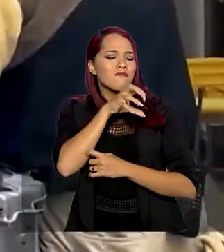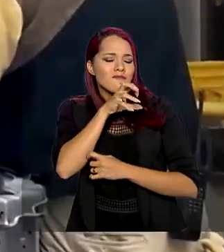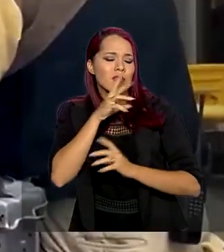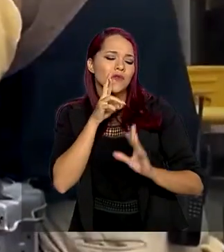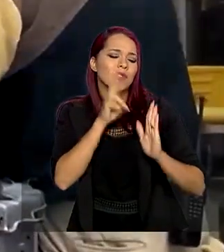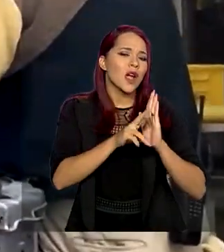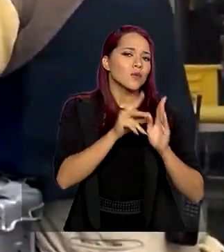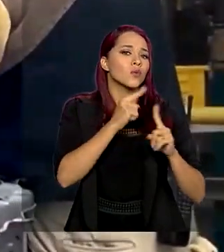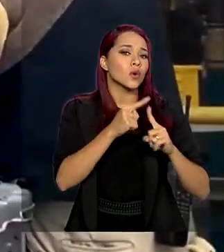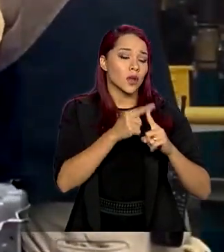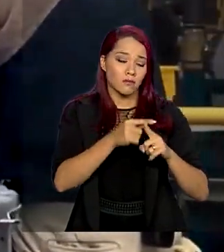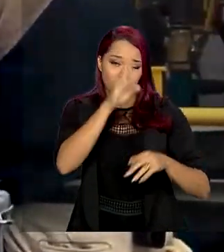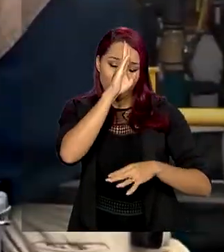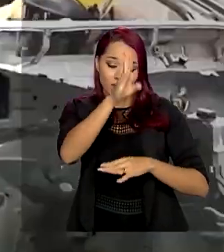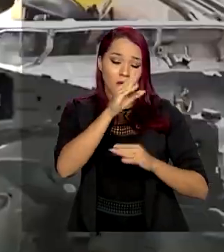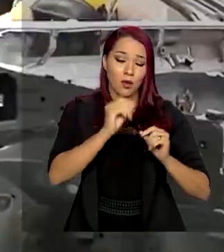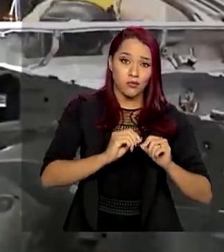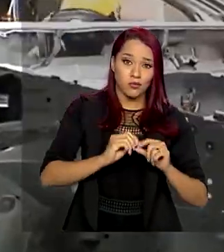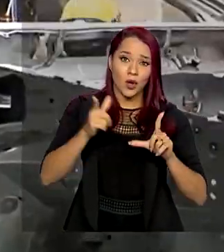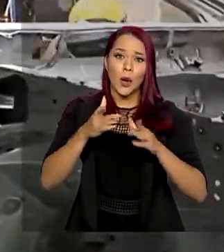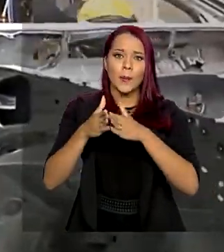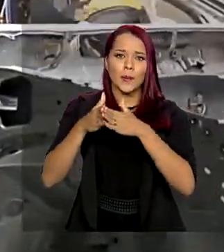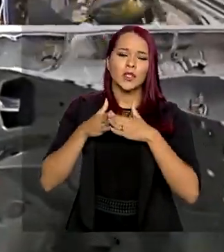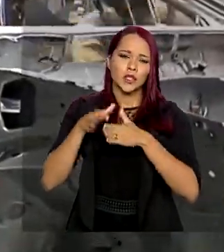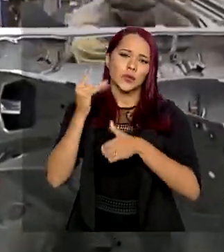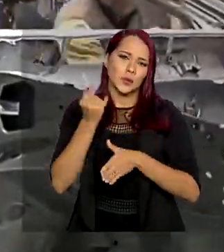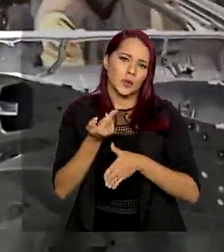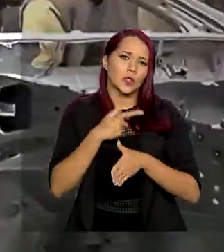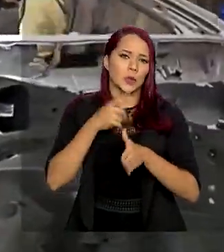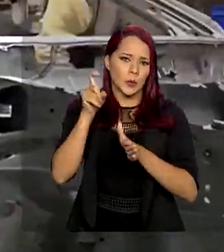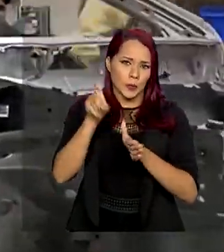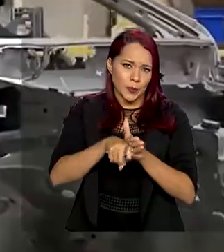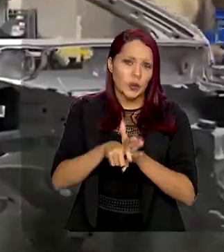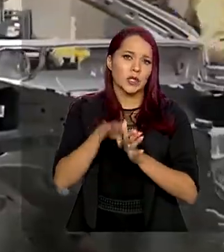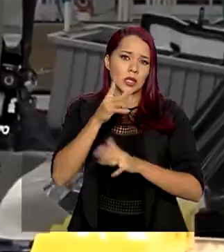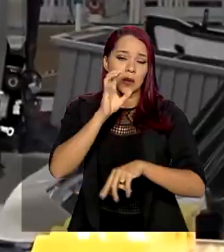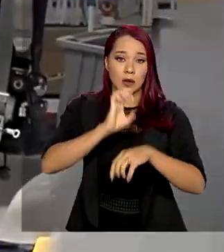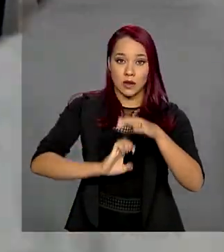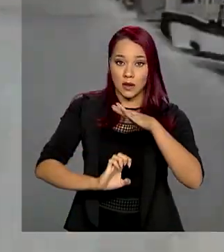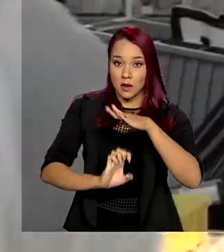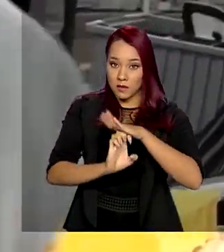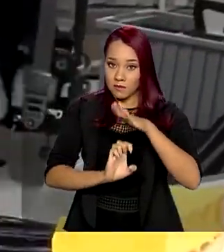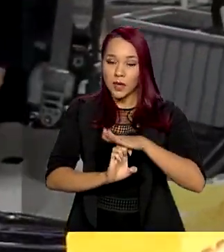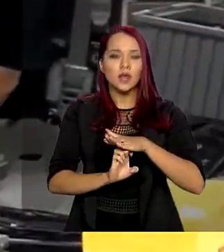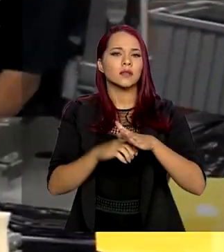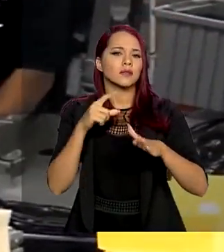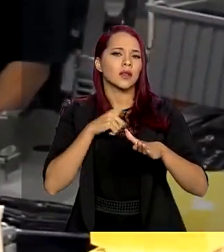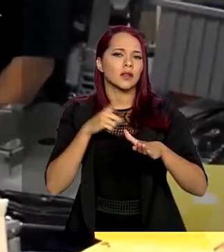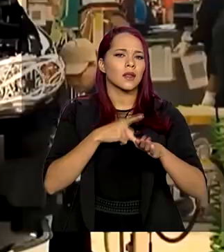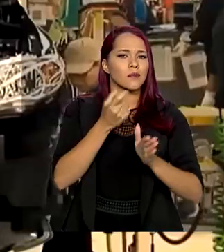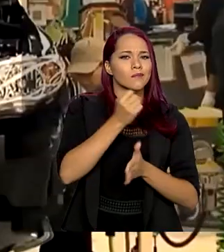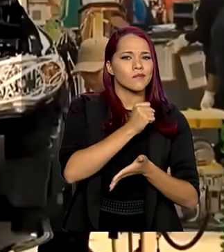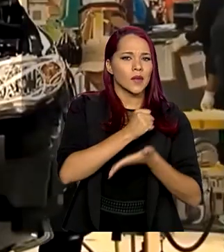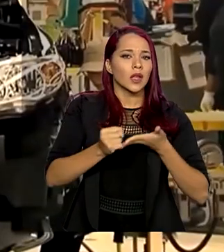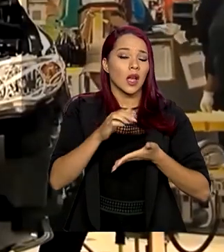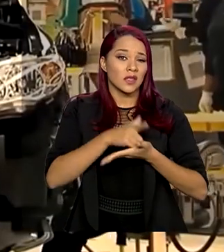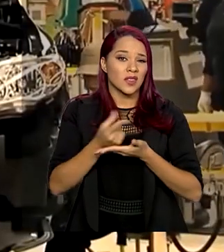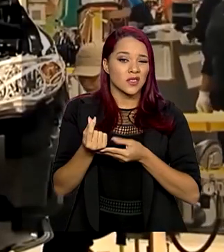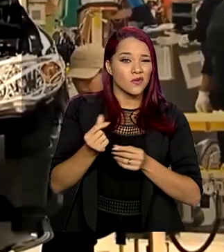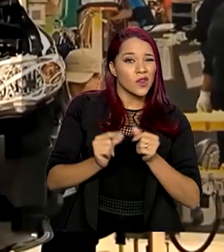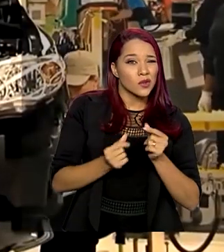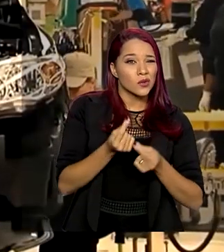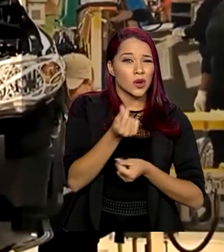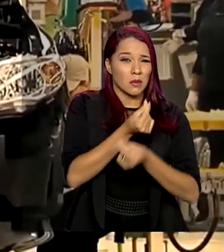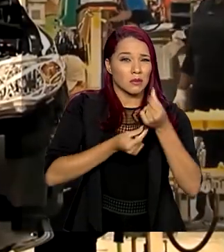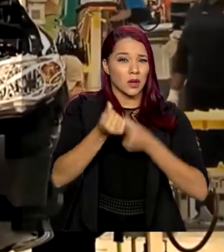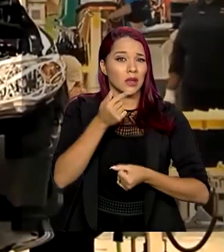impactado principalmente pelo aumento no pedido de compensações tributárias das empresas, que prevê interperda no faturamento provocada